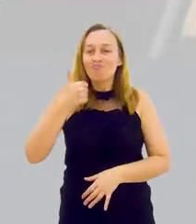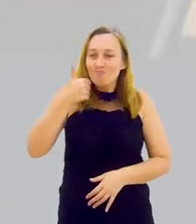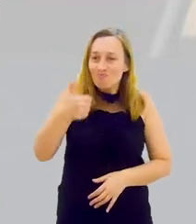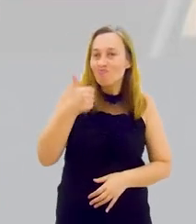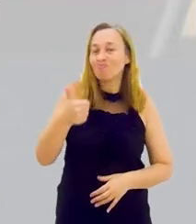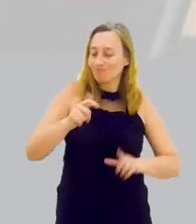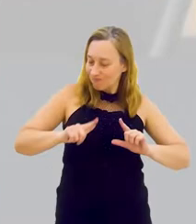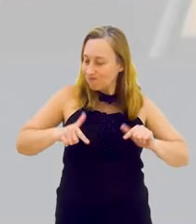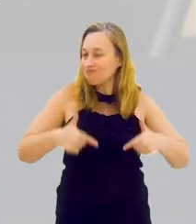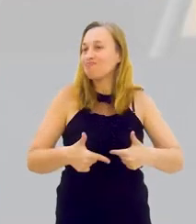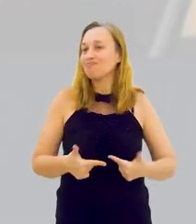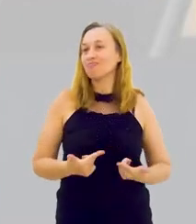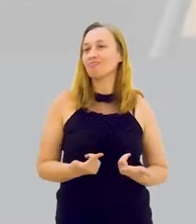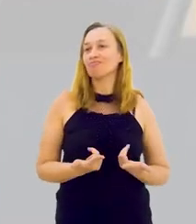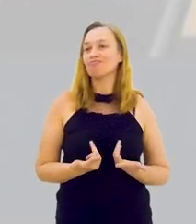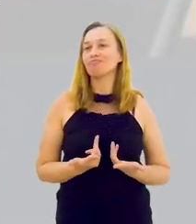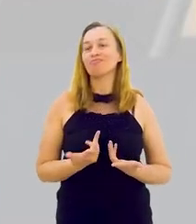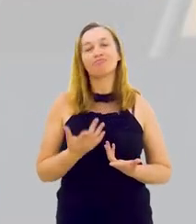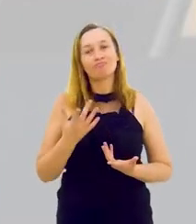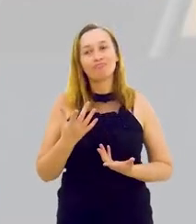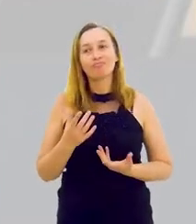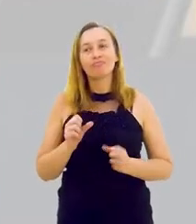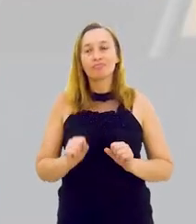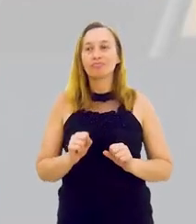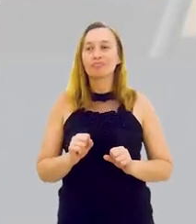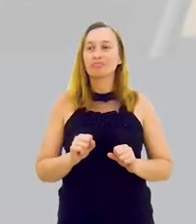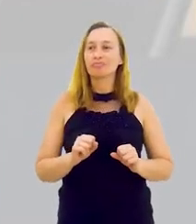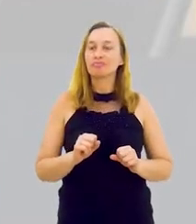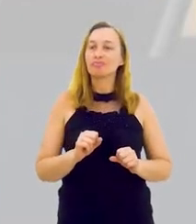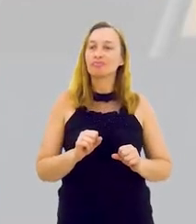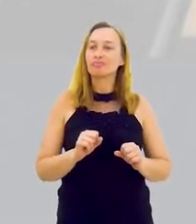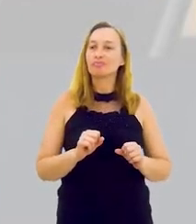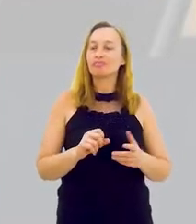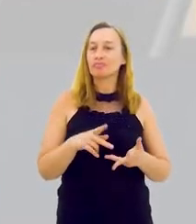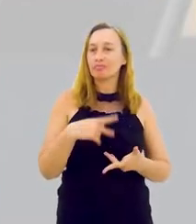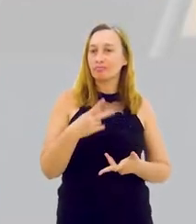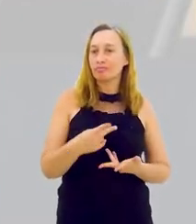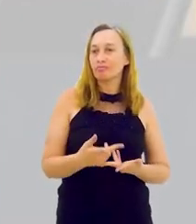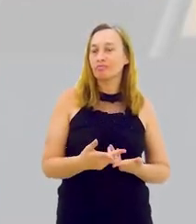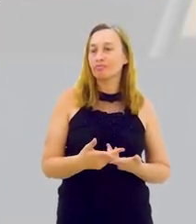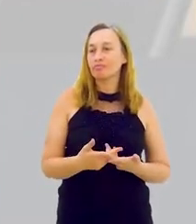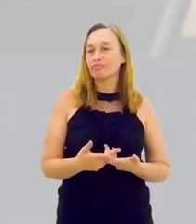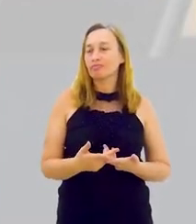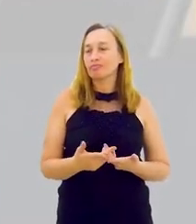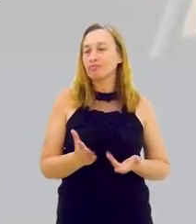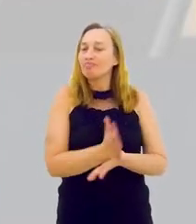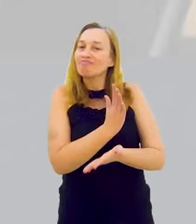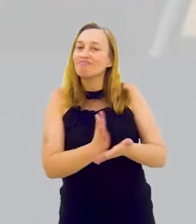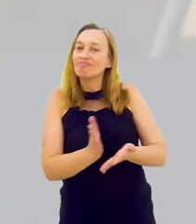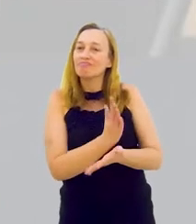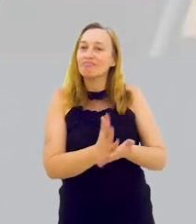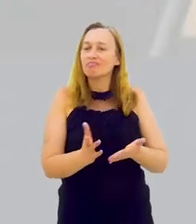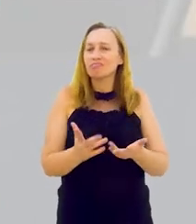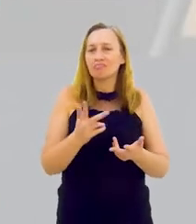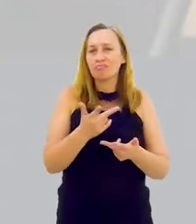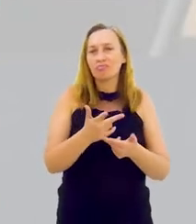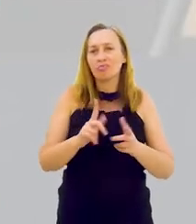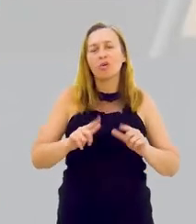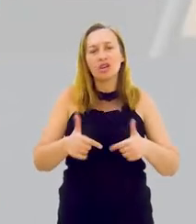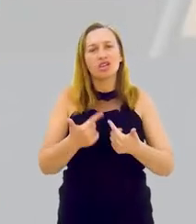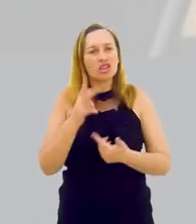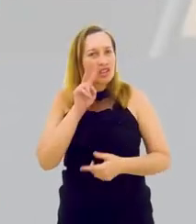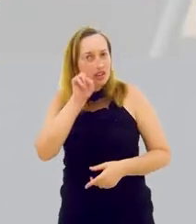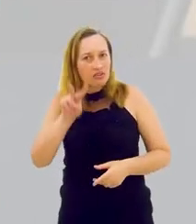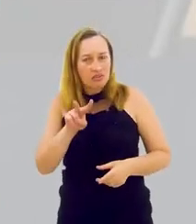pessoa positiva para frente, que é espiritual, que pode ser traduzida por religião, mas, às vezes, pela forma que a pessoa